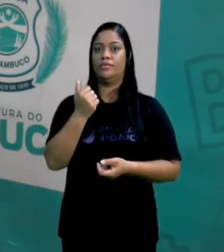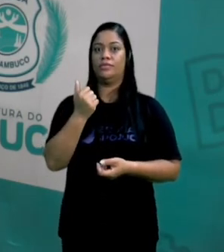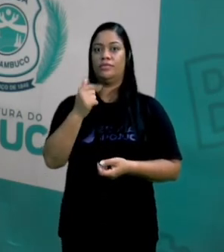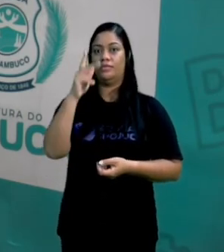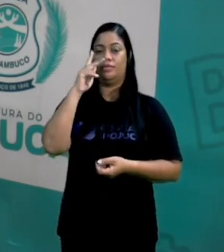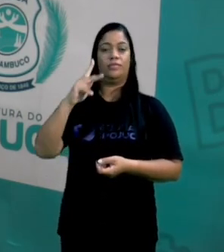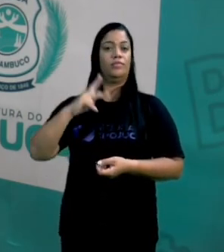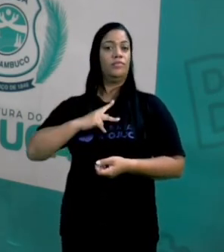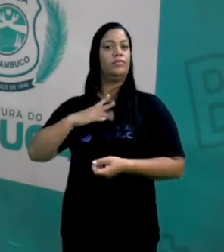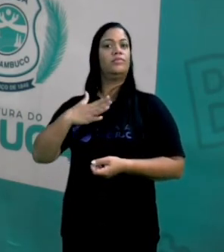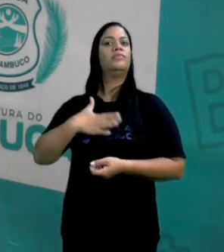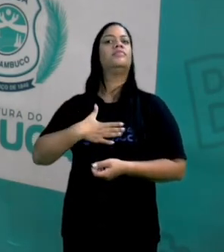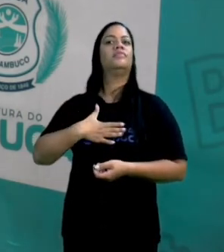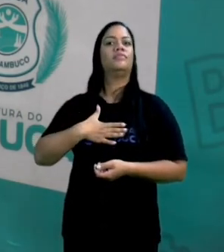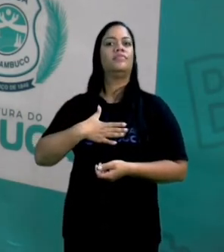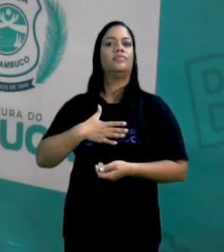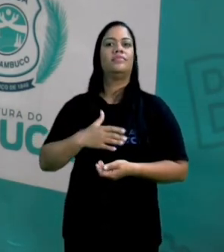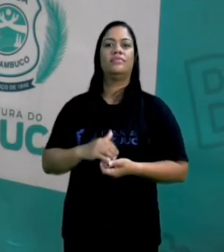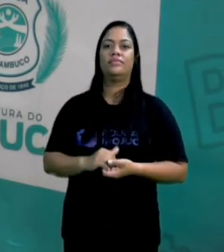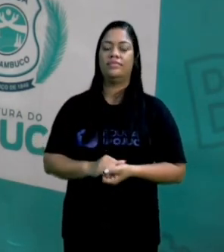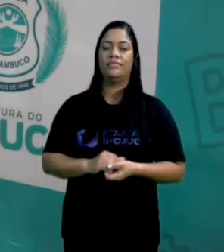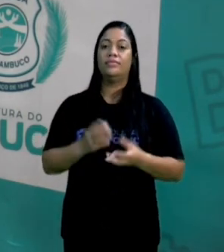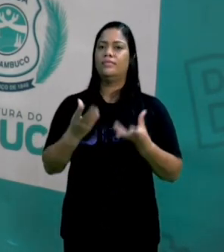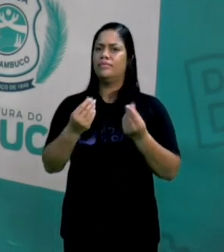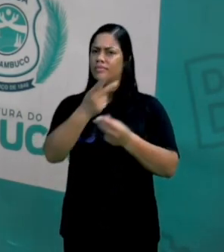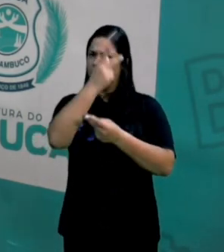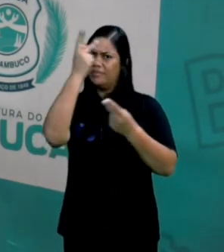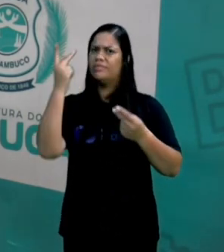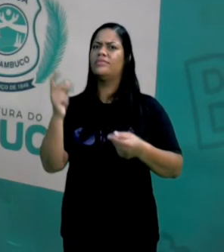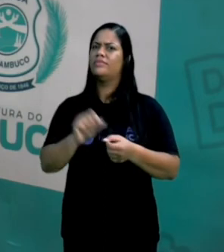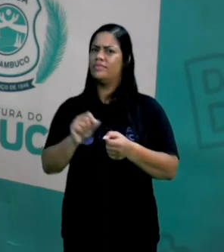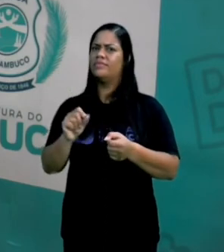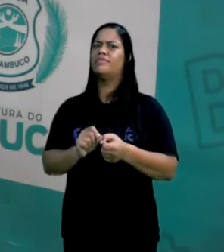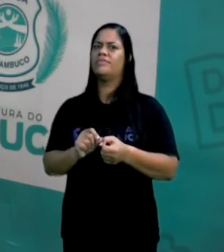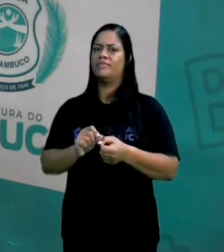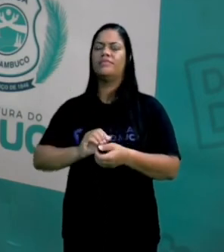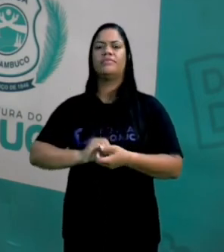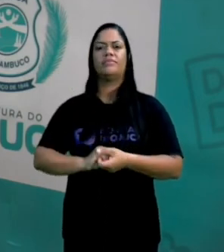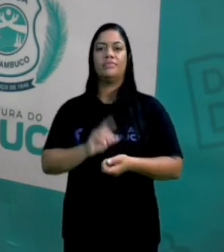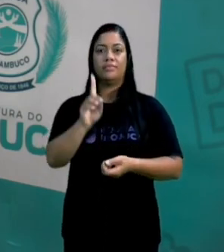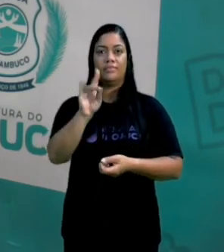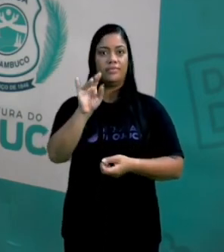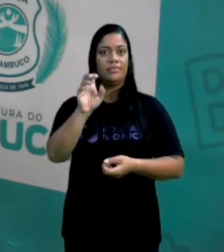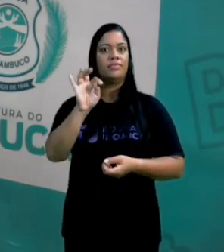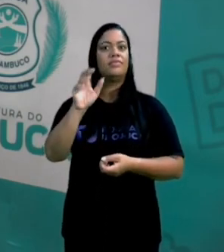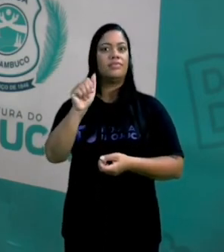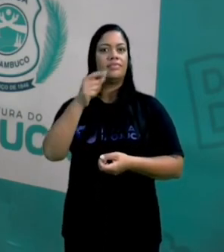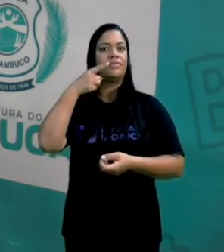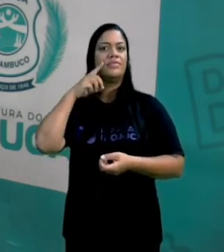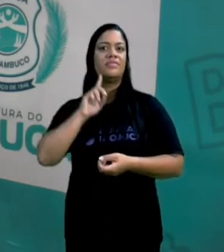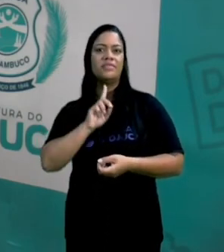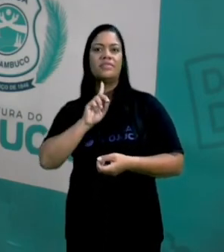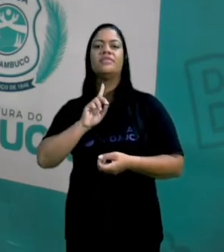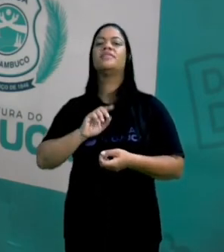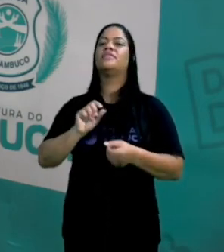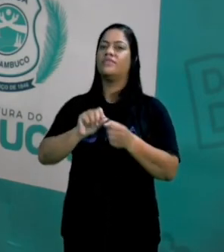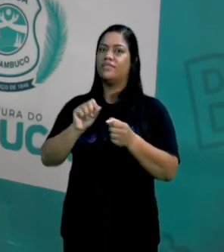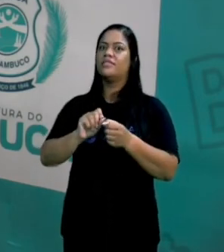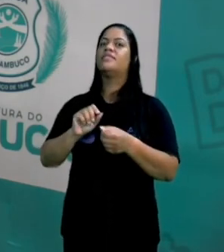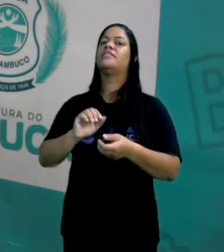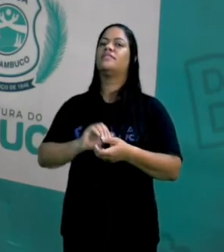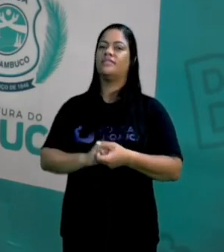específica, né? Temos várias pessoas que fazem dietas específicas que vêm na internet, né?